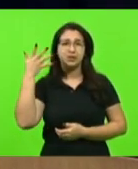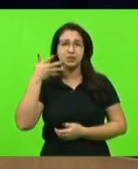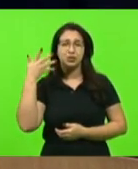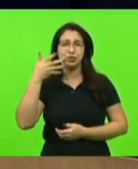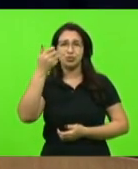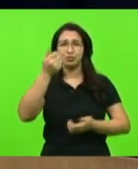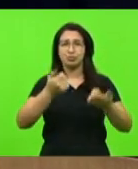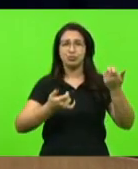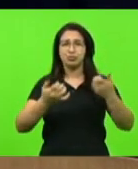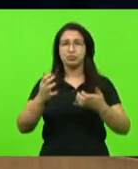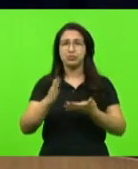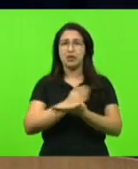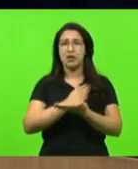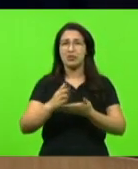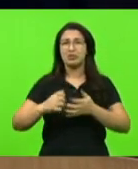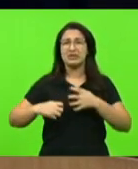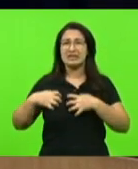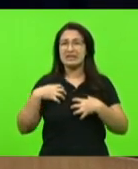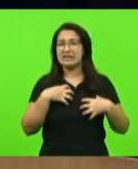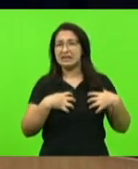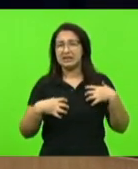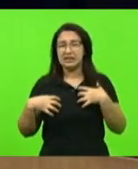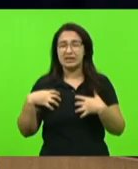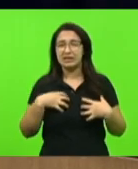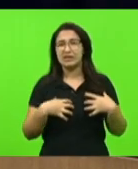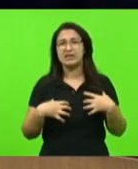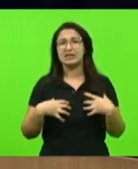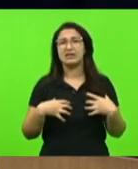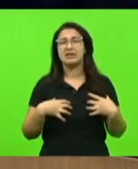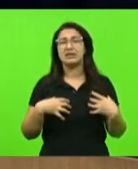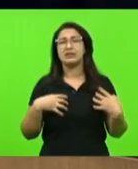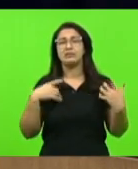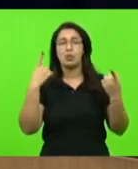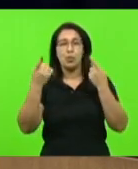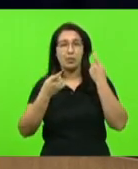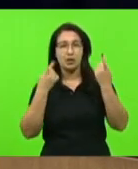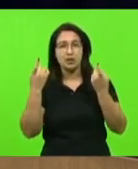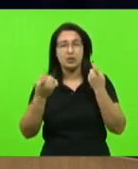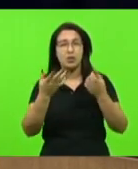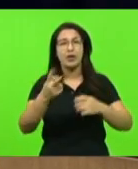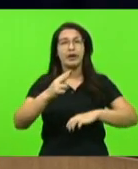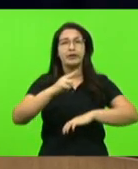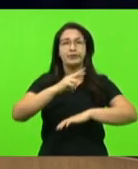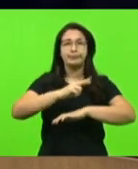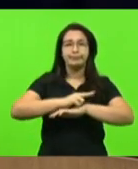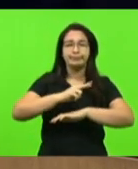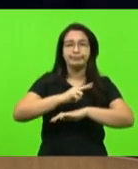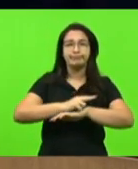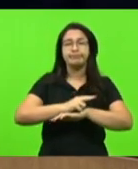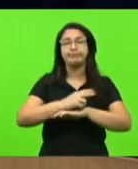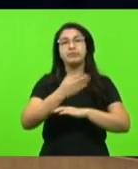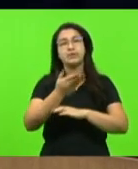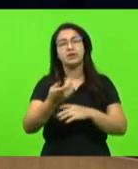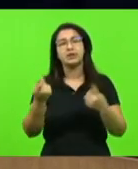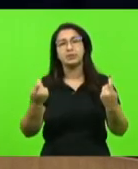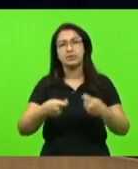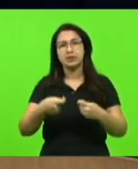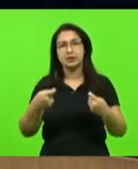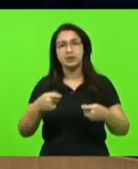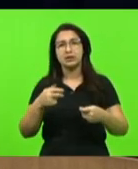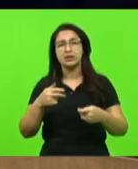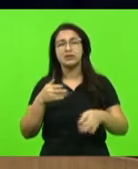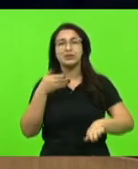desespero de pacientes que precisam encaminhar seu